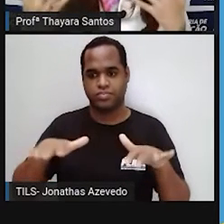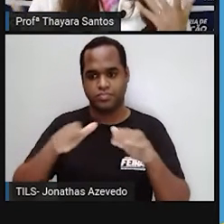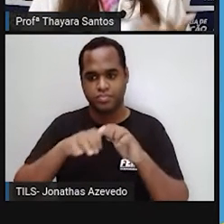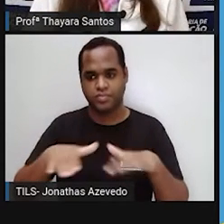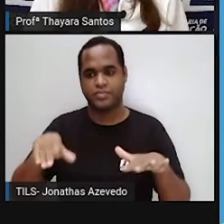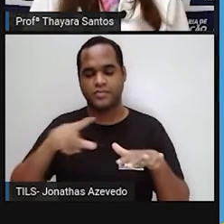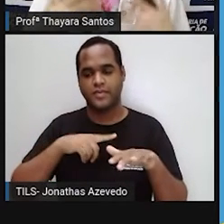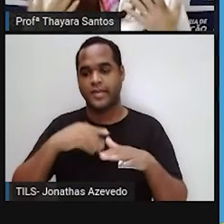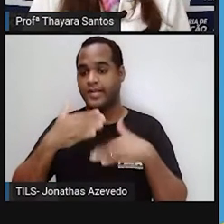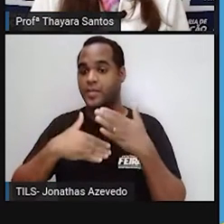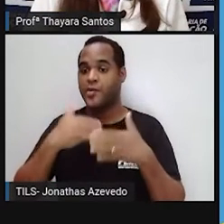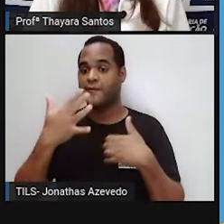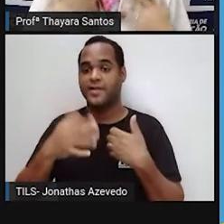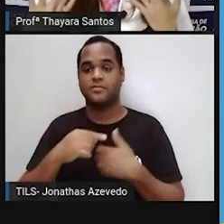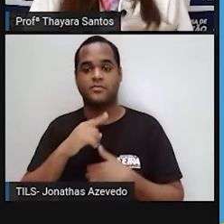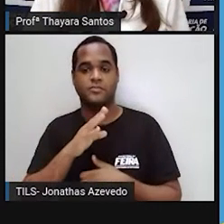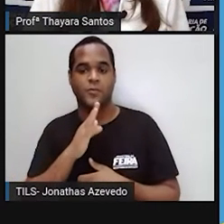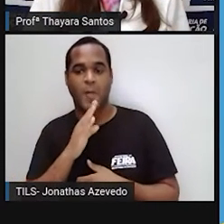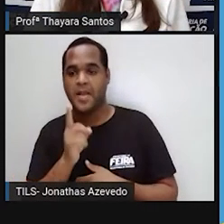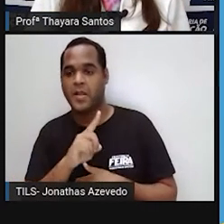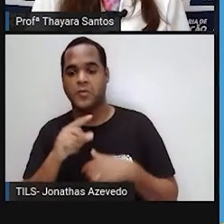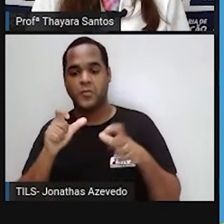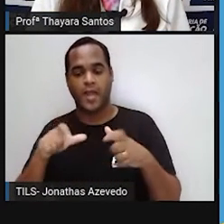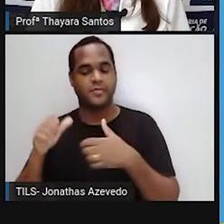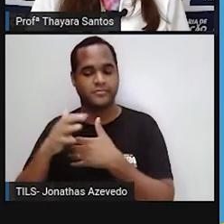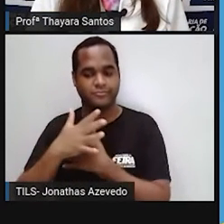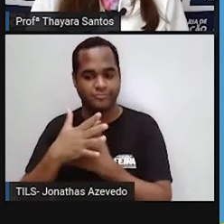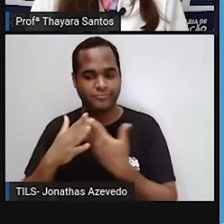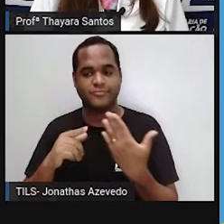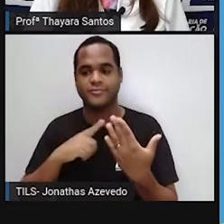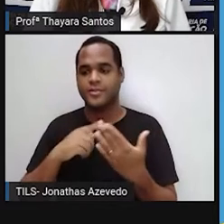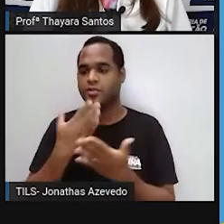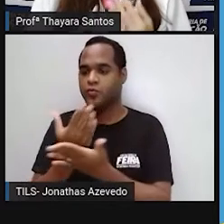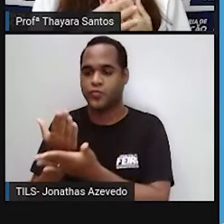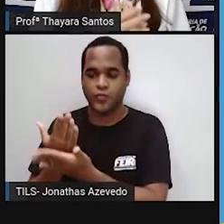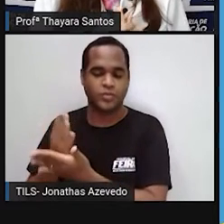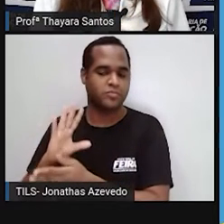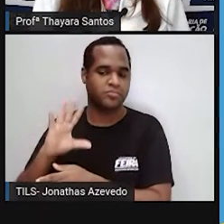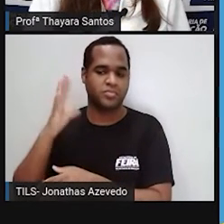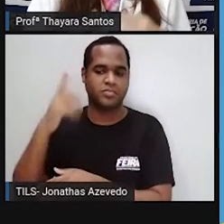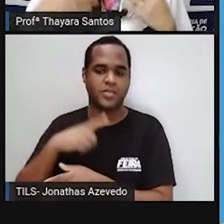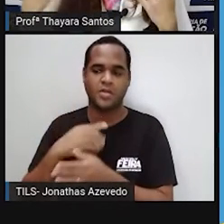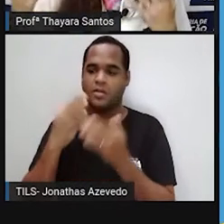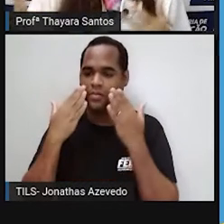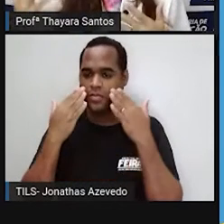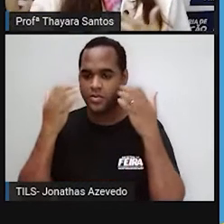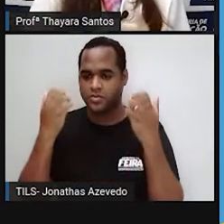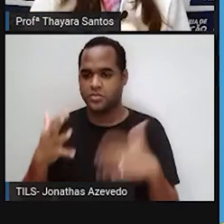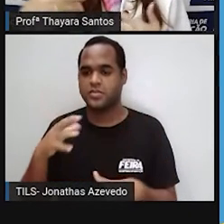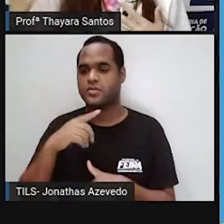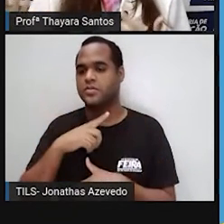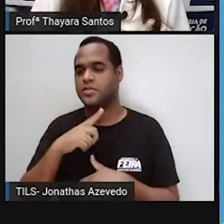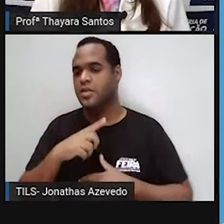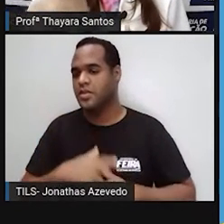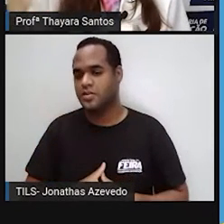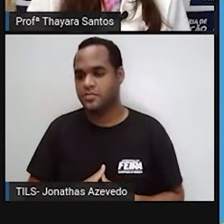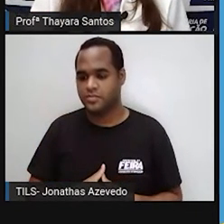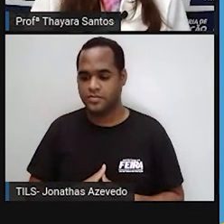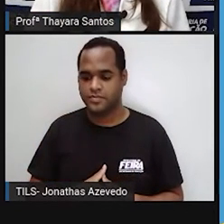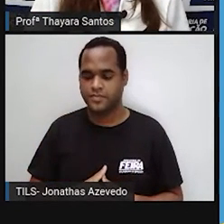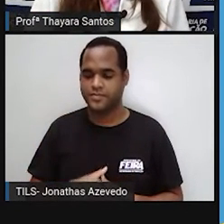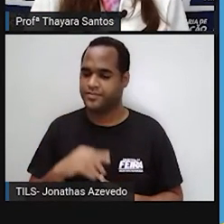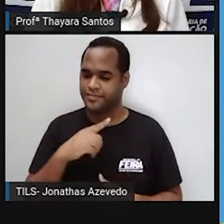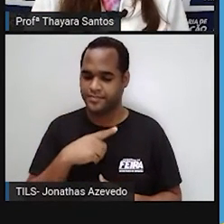Daqui a pouco a gente não vai ter muitas cidades e até países, já tem estudos que mostram isso. E não são lugares